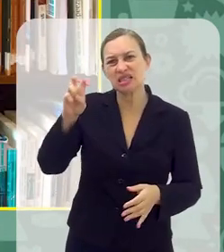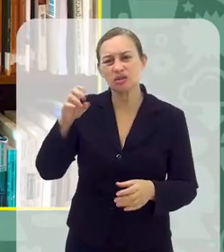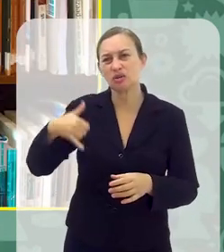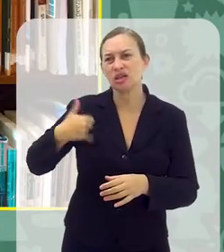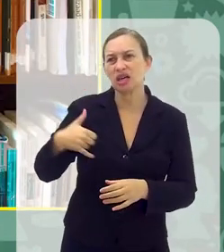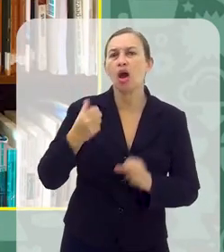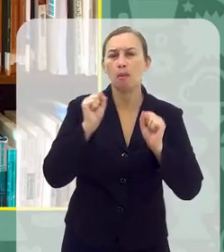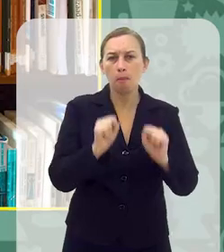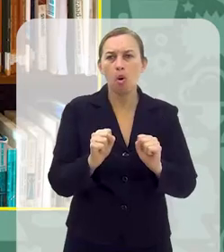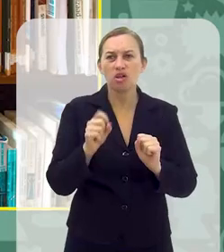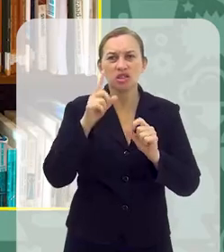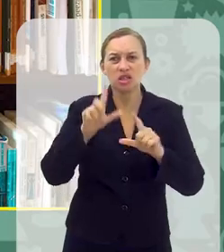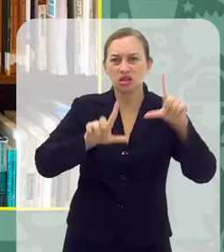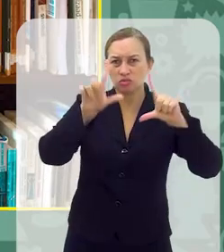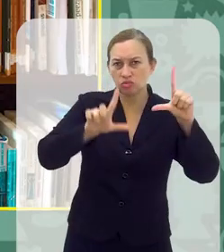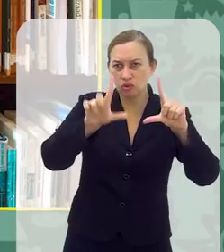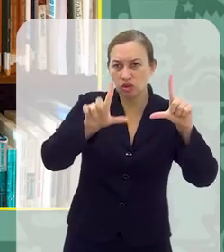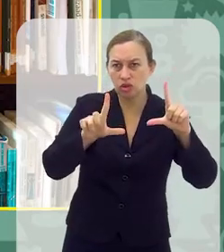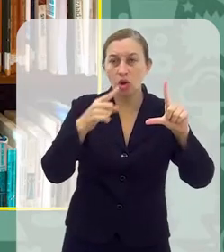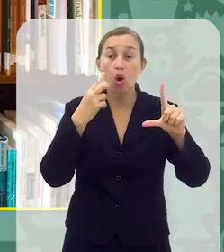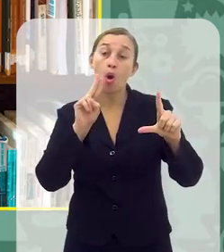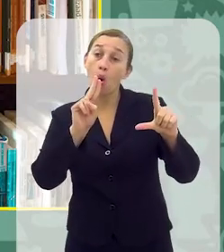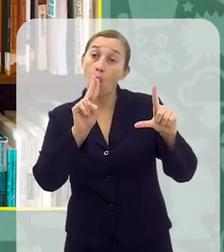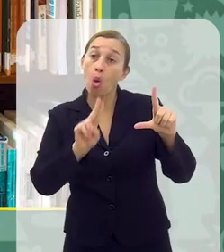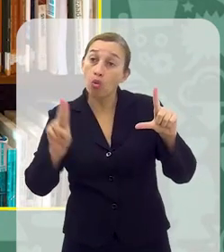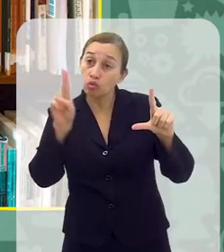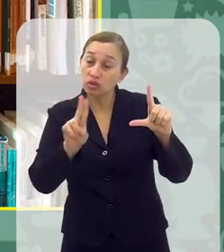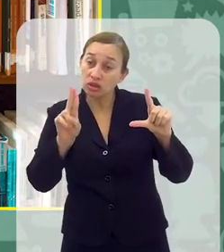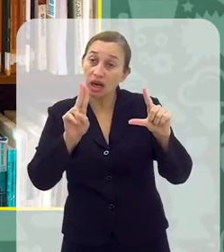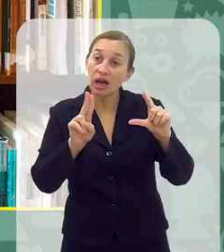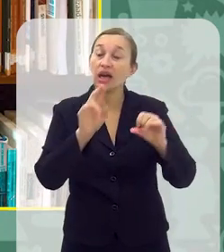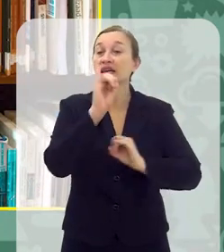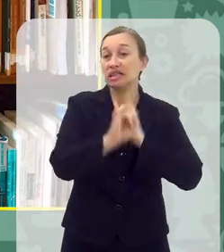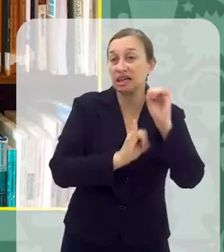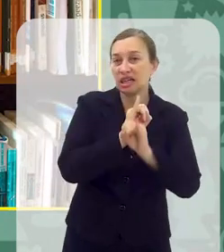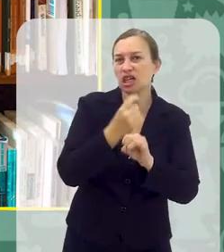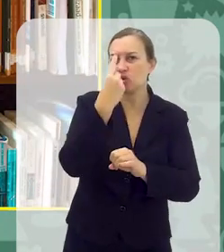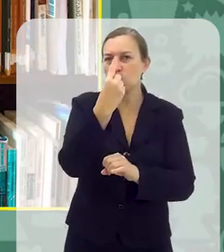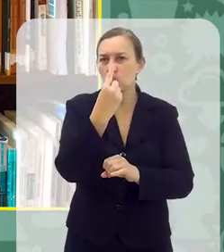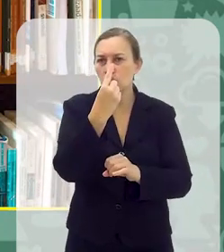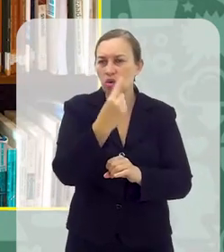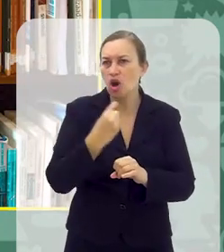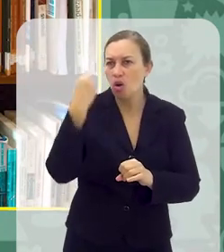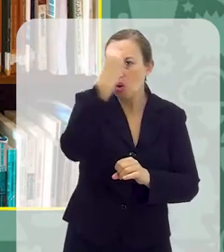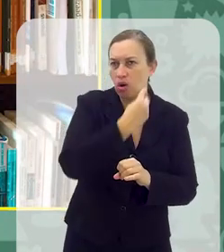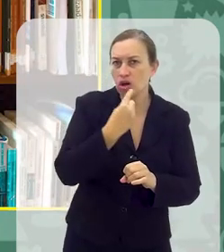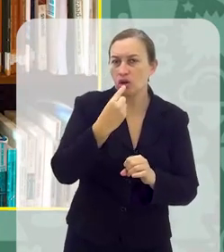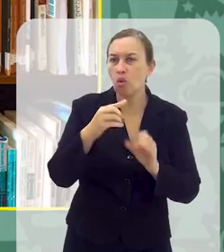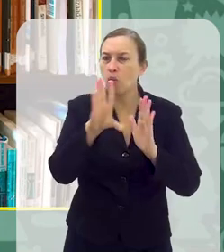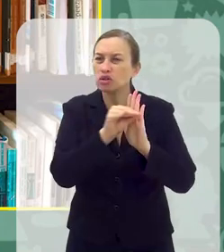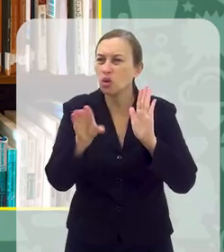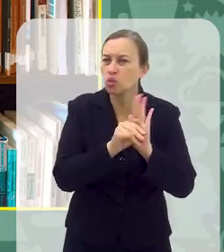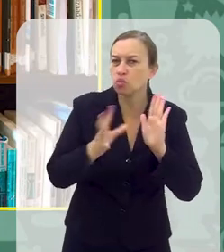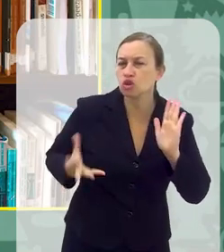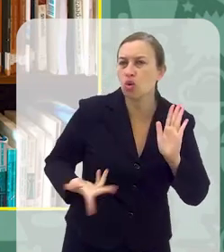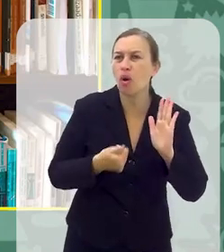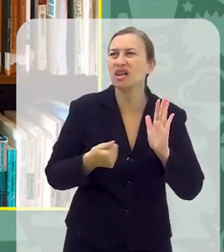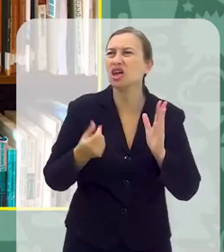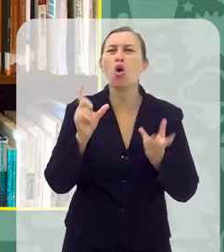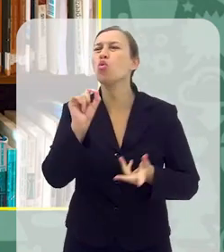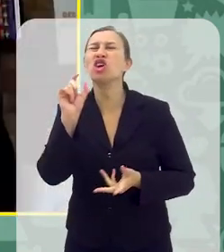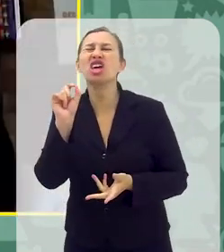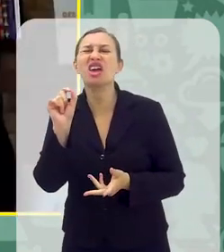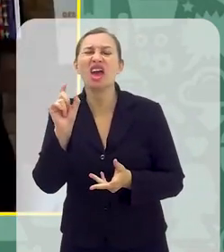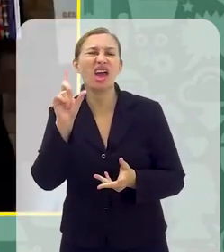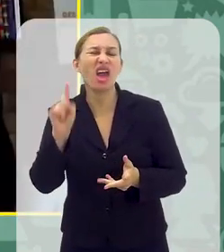pode se assistir ou usar a internet pelo período de uma hora Num conteúdo de qualidade, o que seria esse